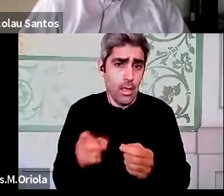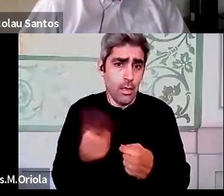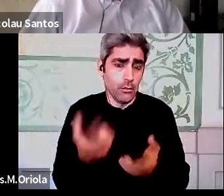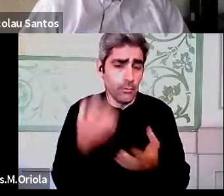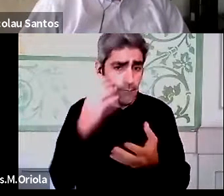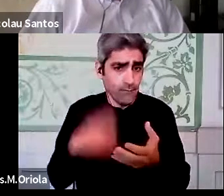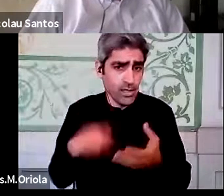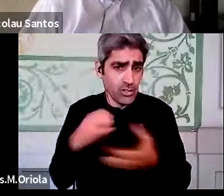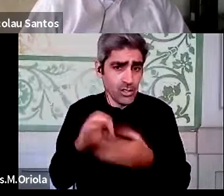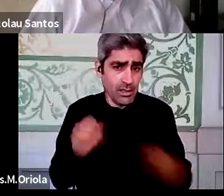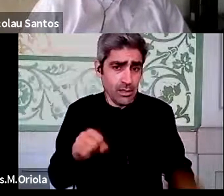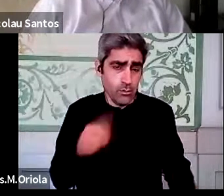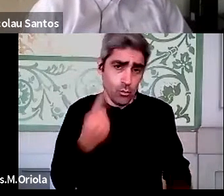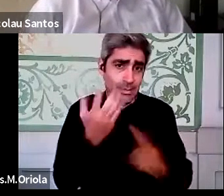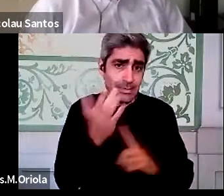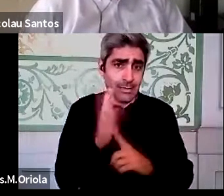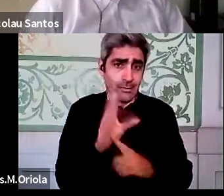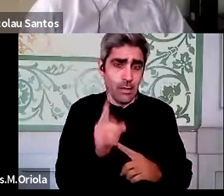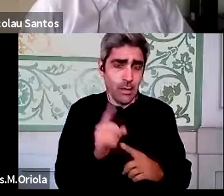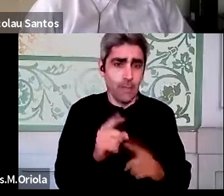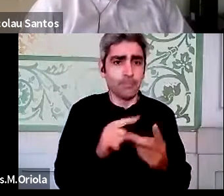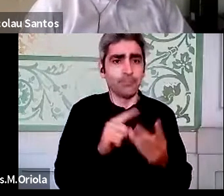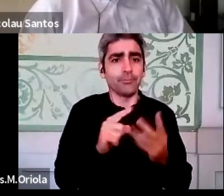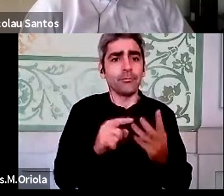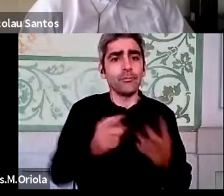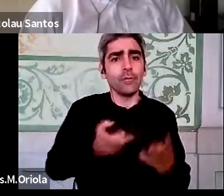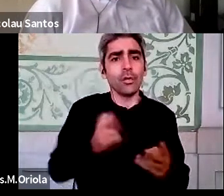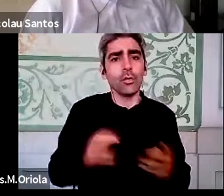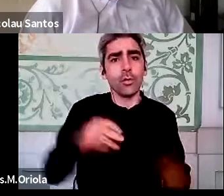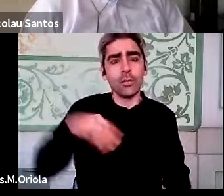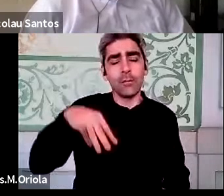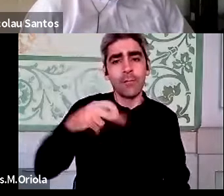casos. Doutora Marina, sobre estas questões.